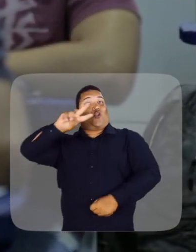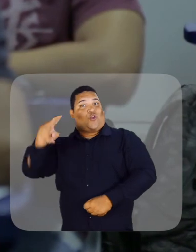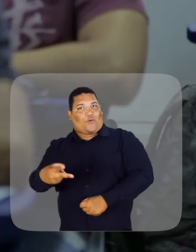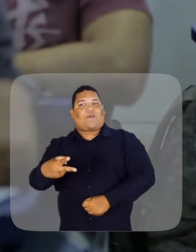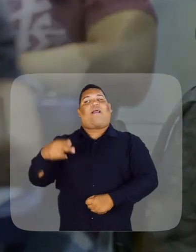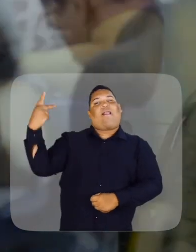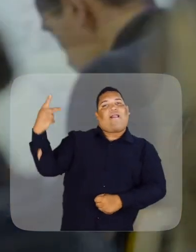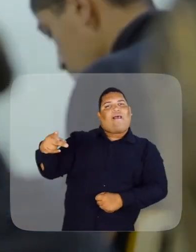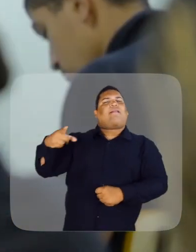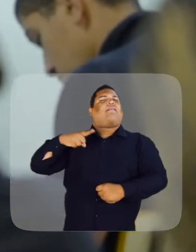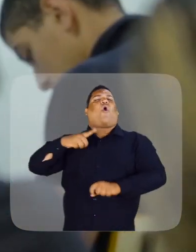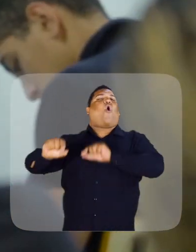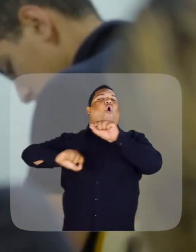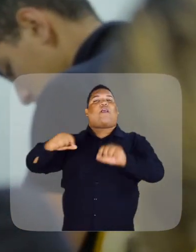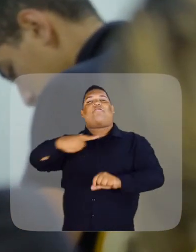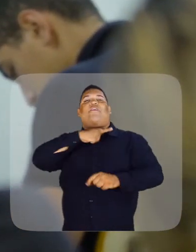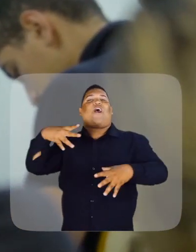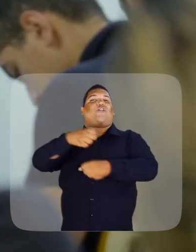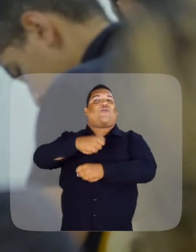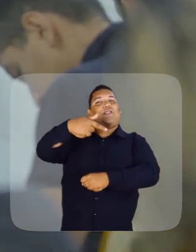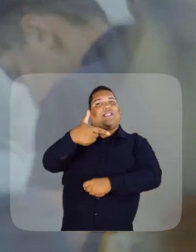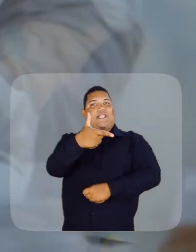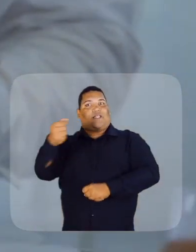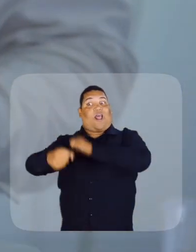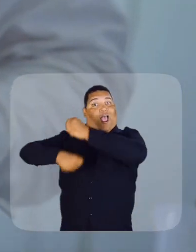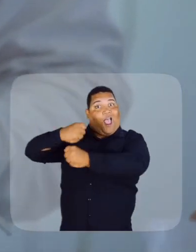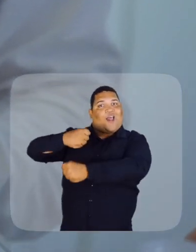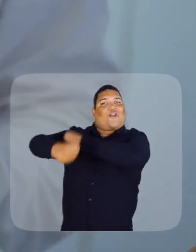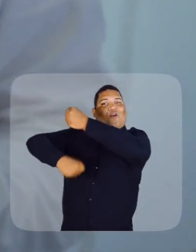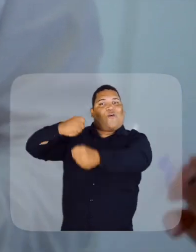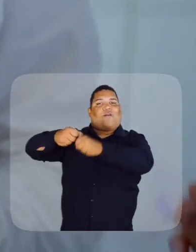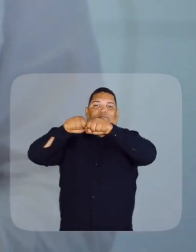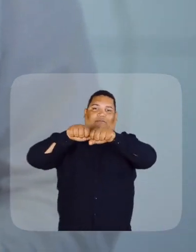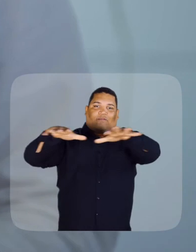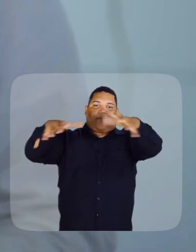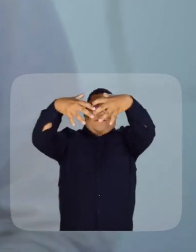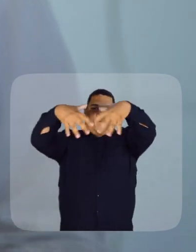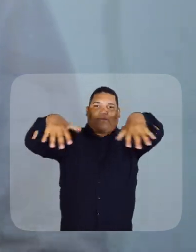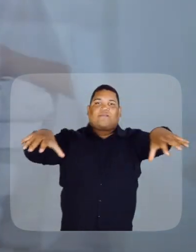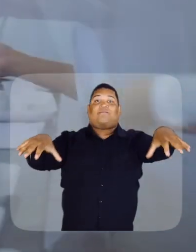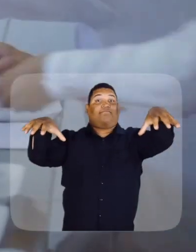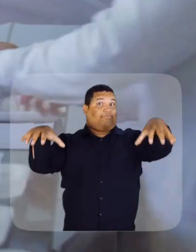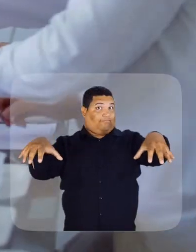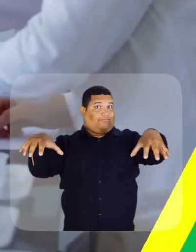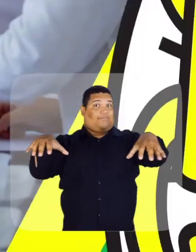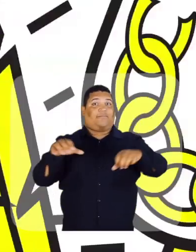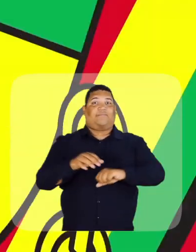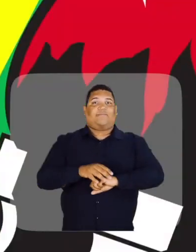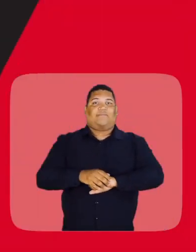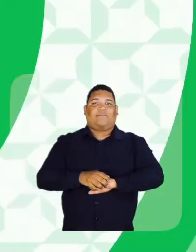matripulados e oferece, em média, 700 novas vagas anualmente distribuídas entre dois campos.